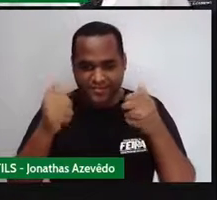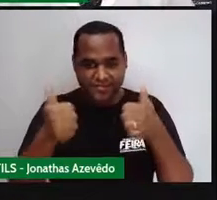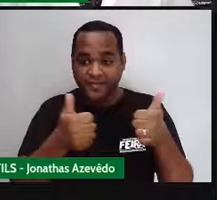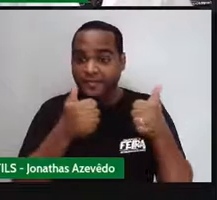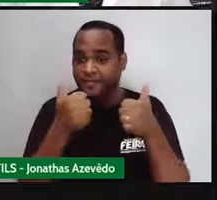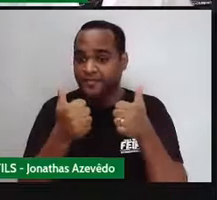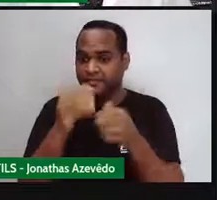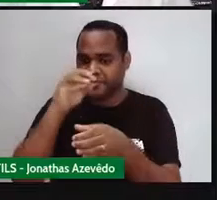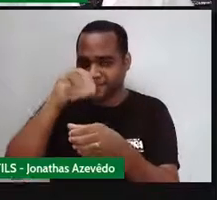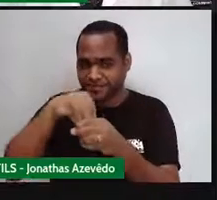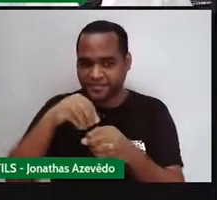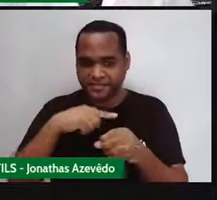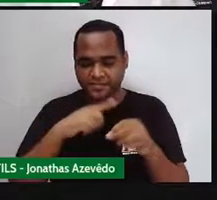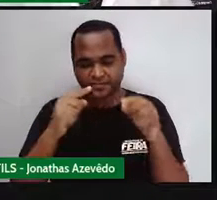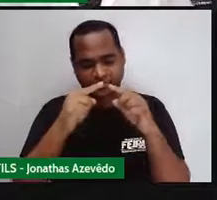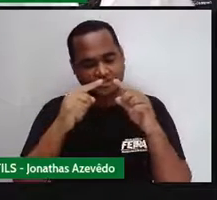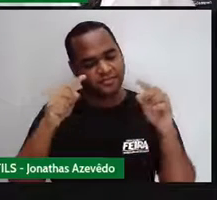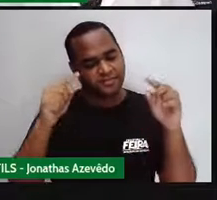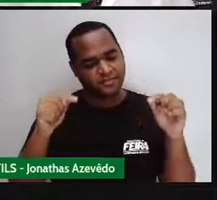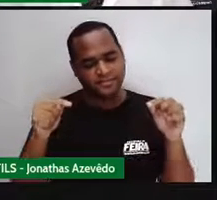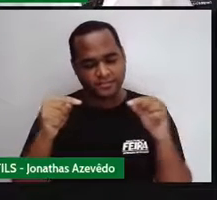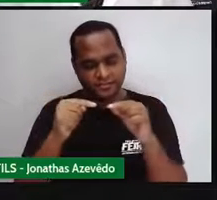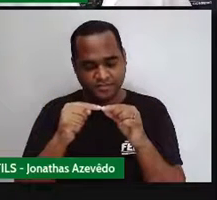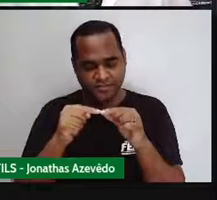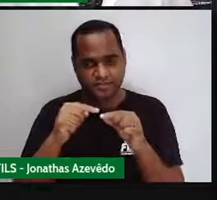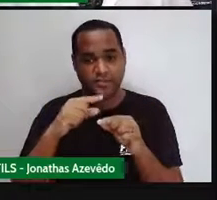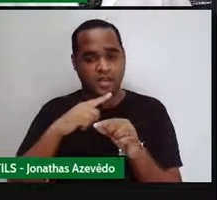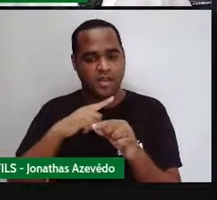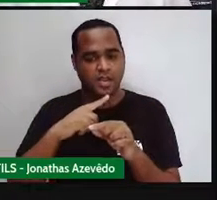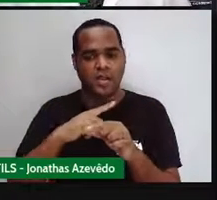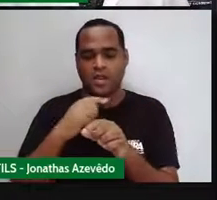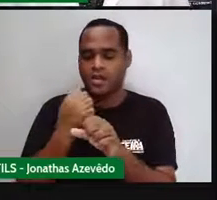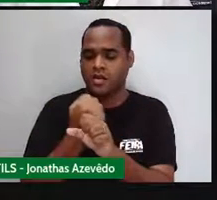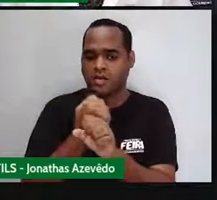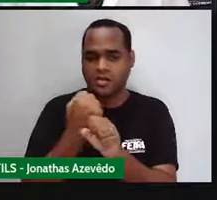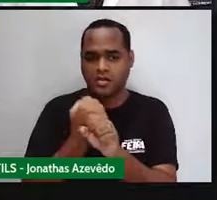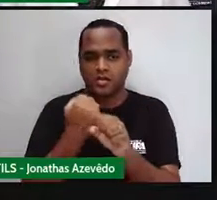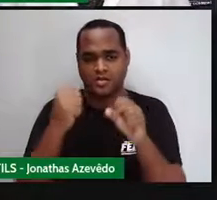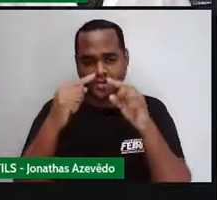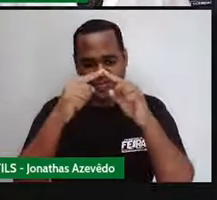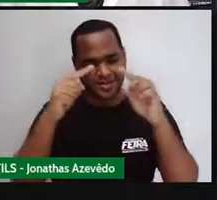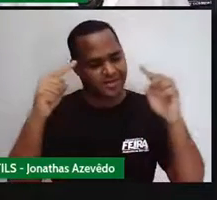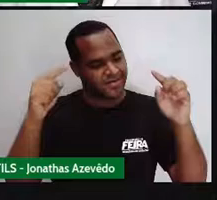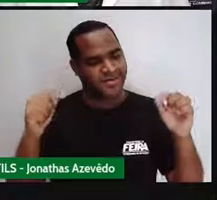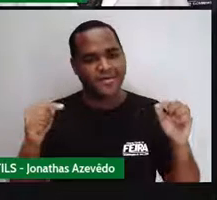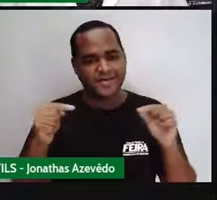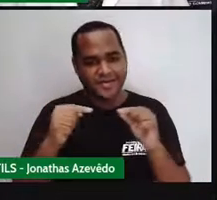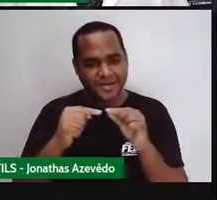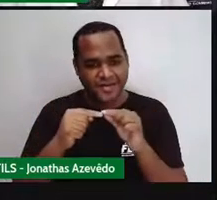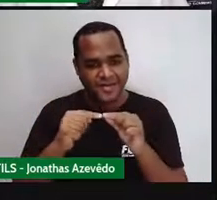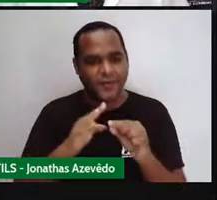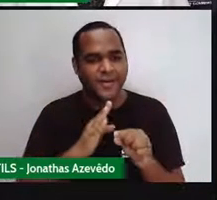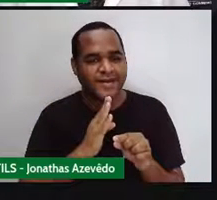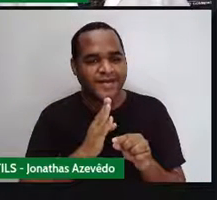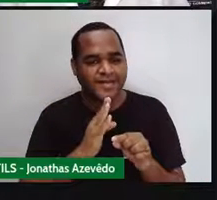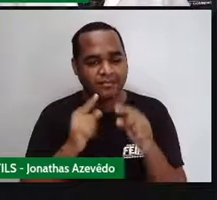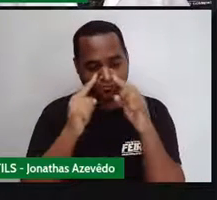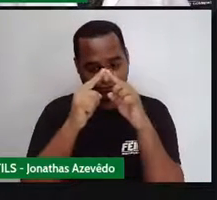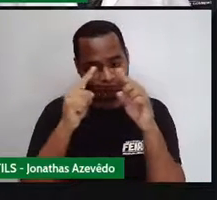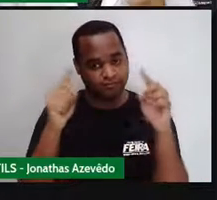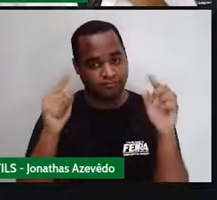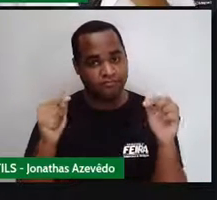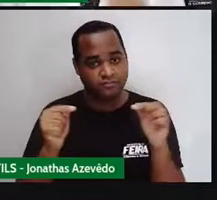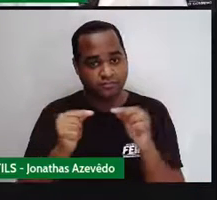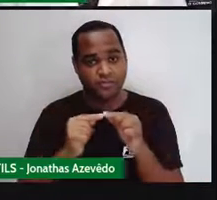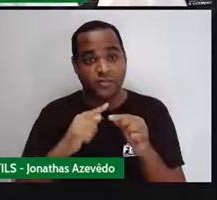Dentro de um retângulo foi construído um losango. Veja a ilustração abaixo.